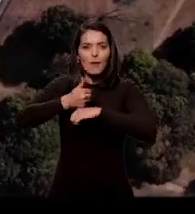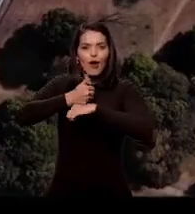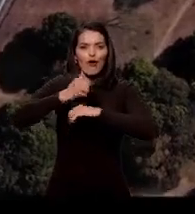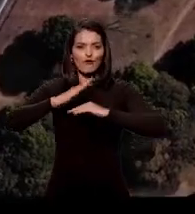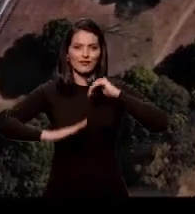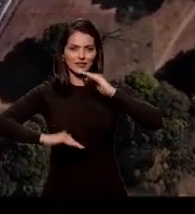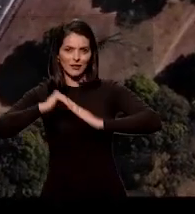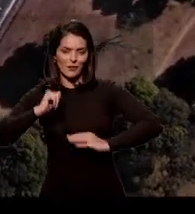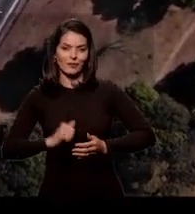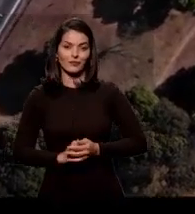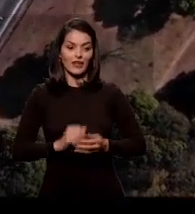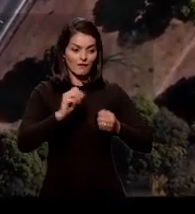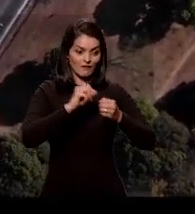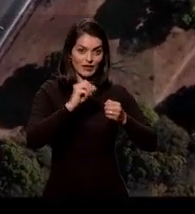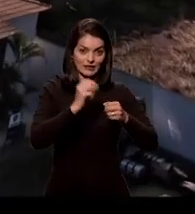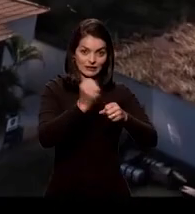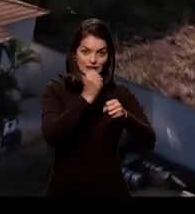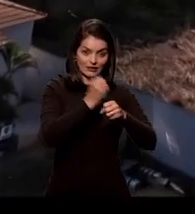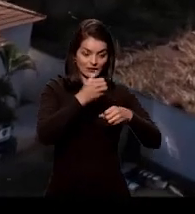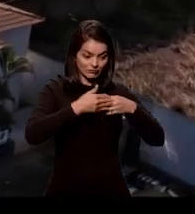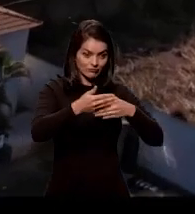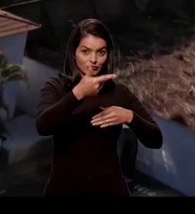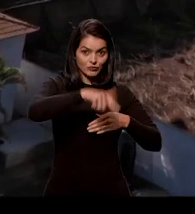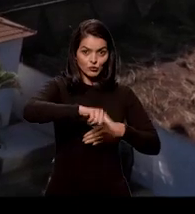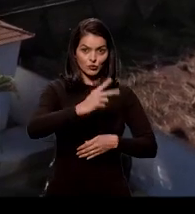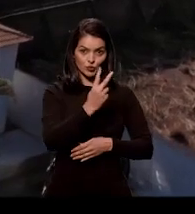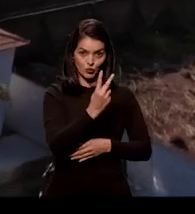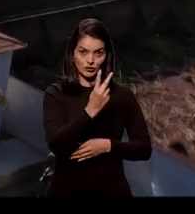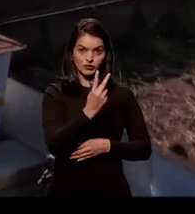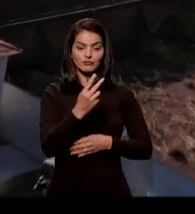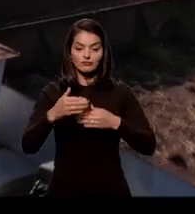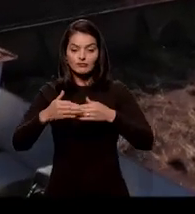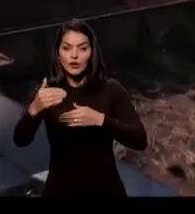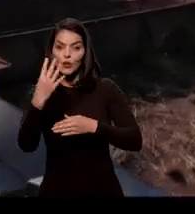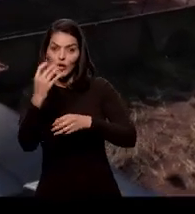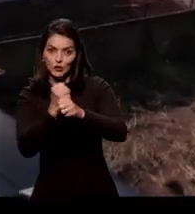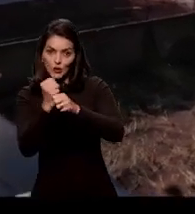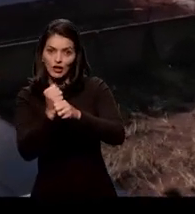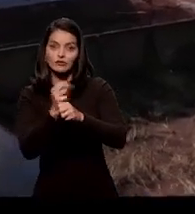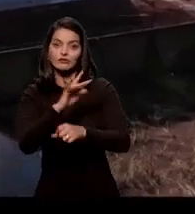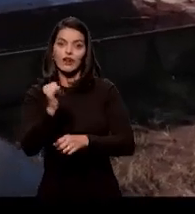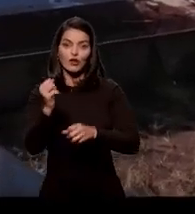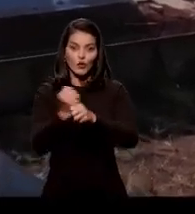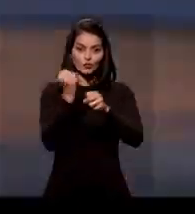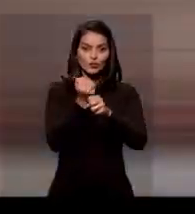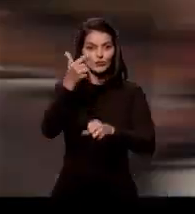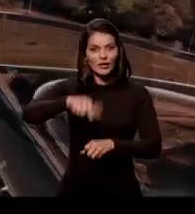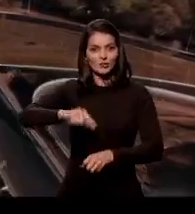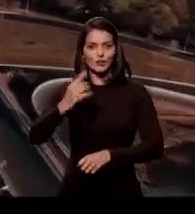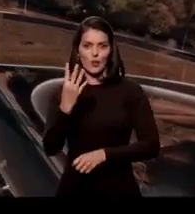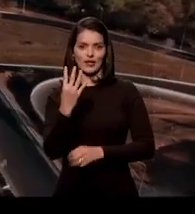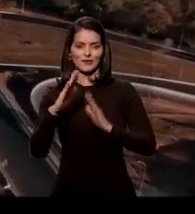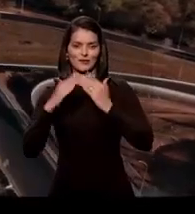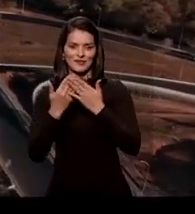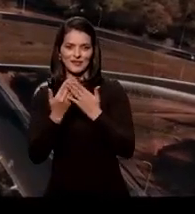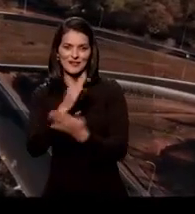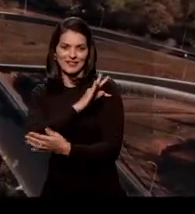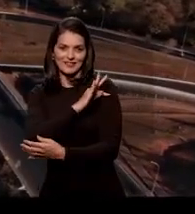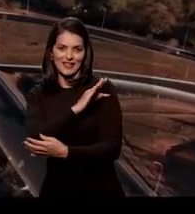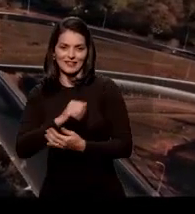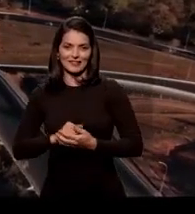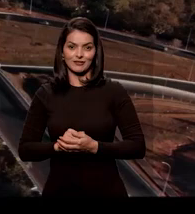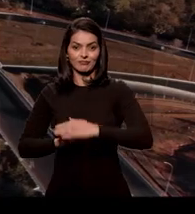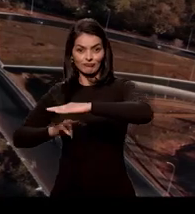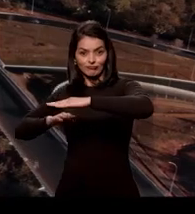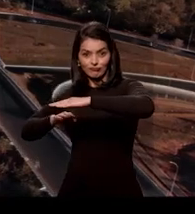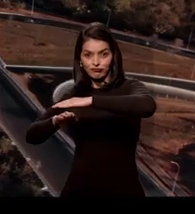Estamos fazendo mais duas e no próximo mandato faremos mais quatro escolas técnicas. Esta é a Saída Norte. Um